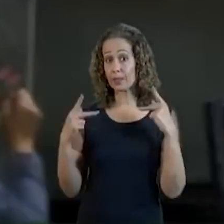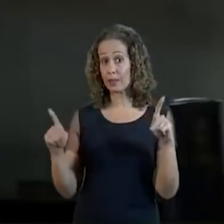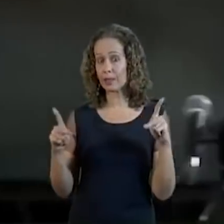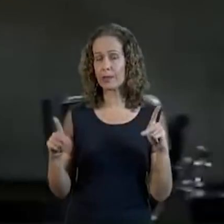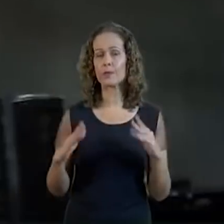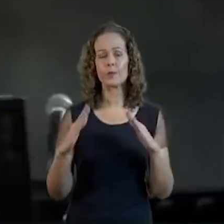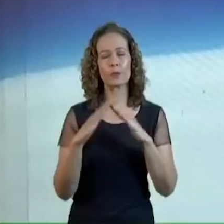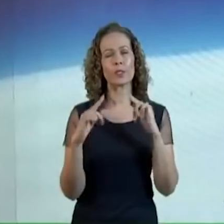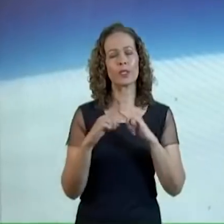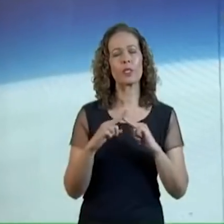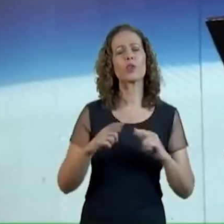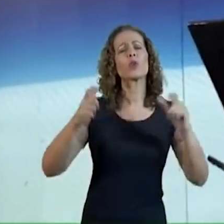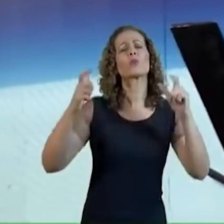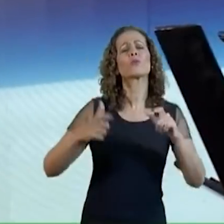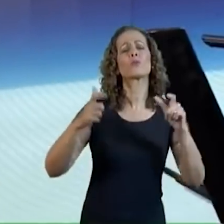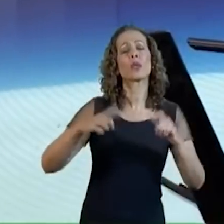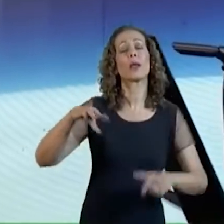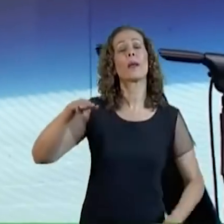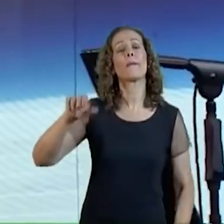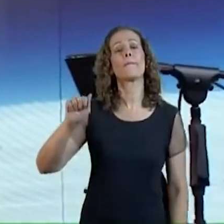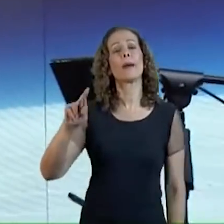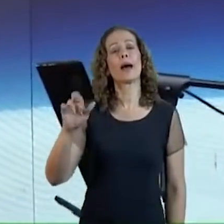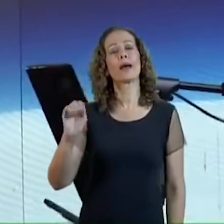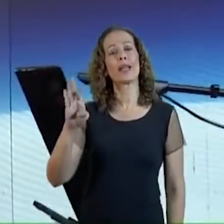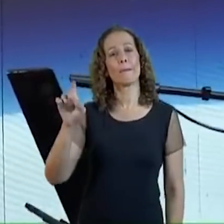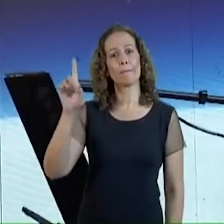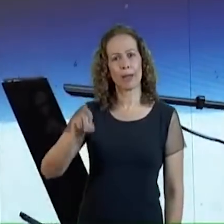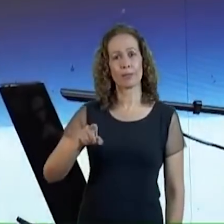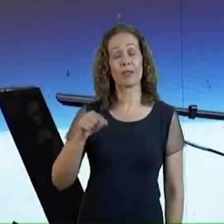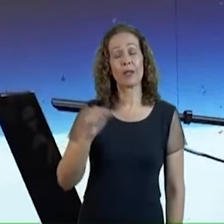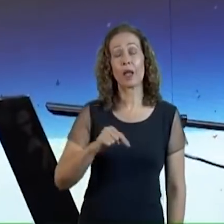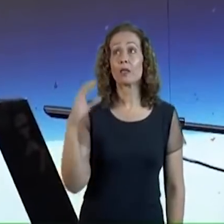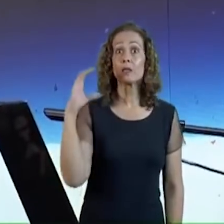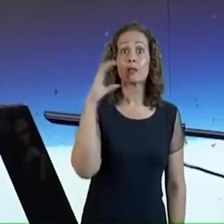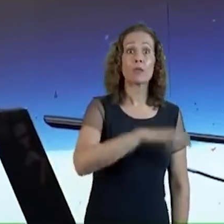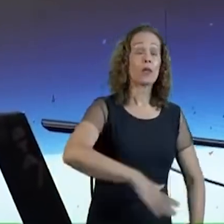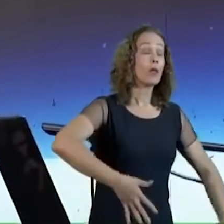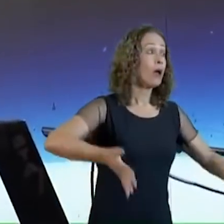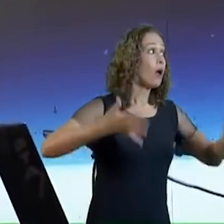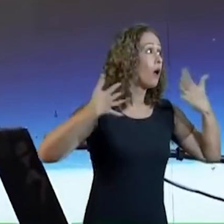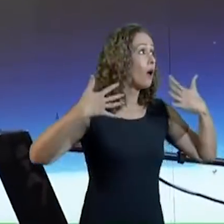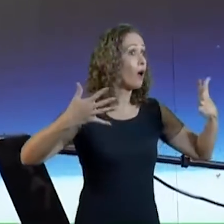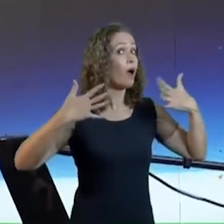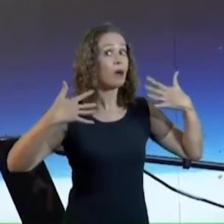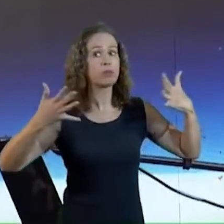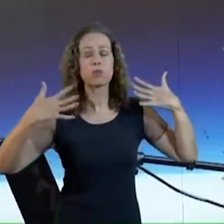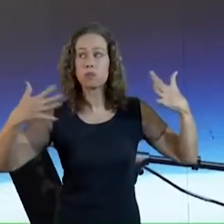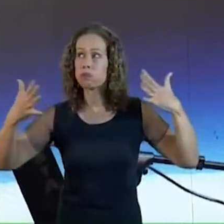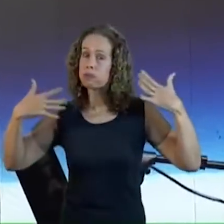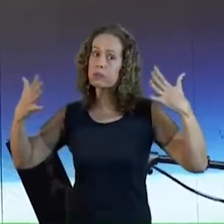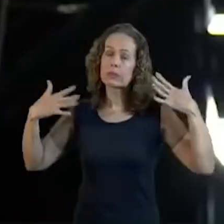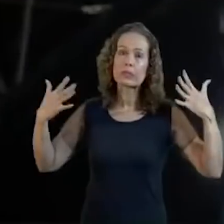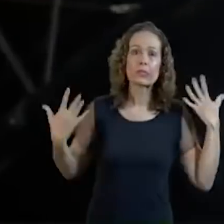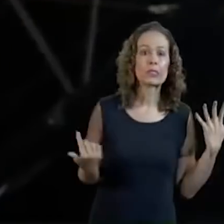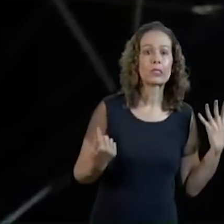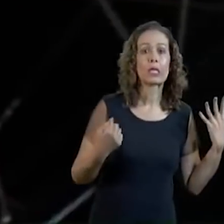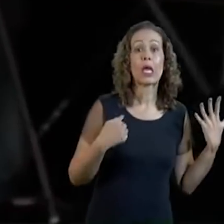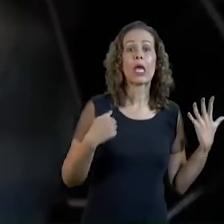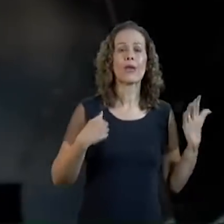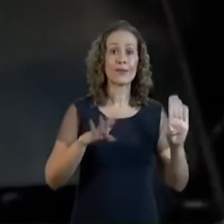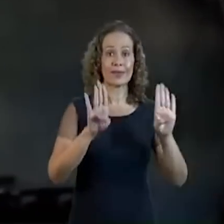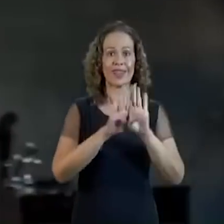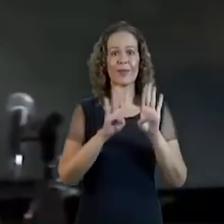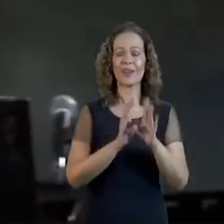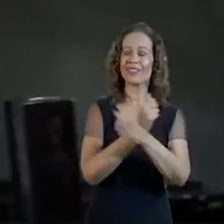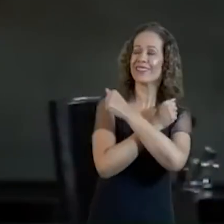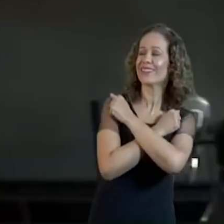Eu acabei de pregar Um calor Que você jurava Que estava no inferno Um calor insuportável Eu na porta da igreja Abraçando os irmãos